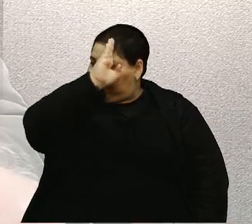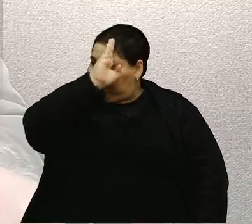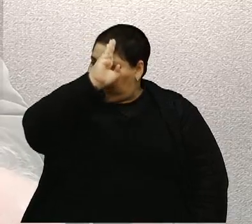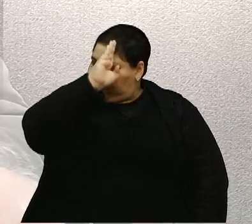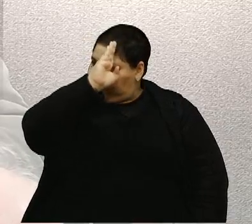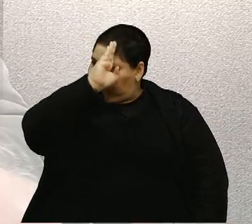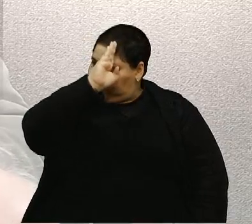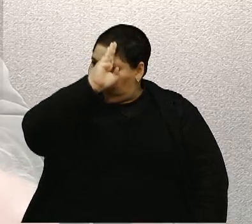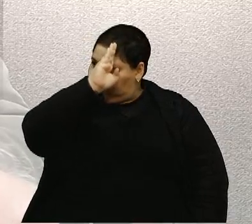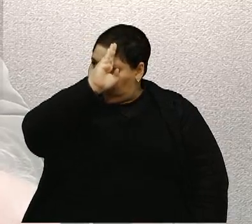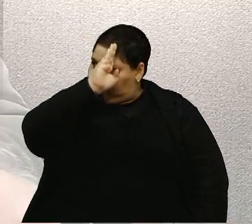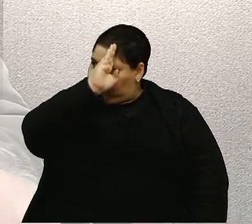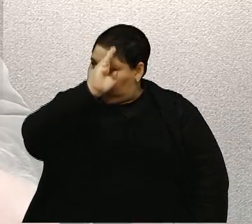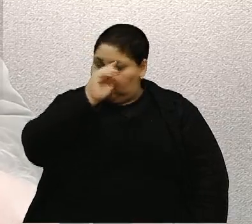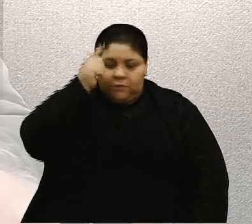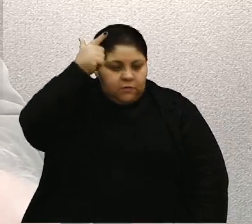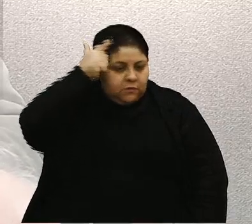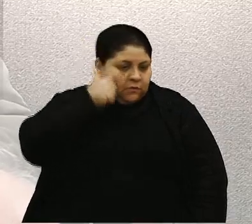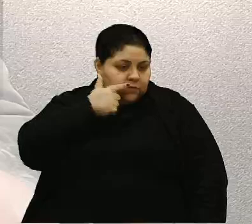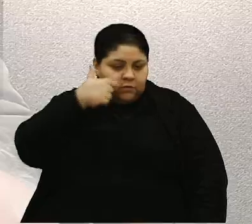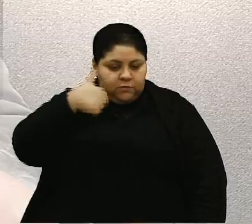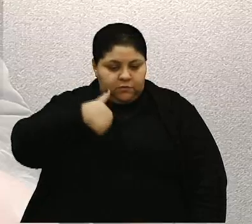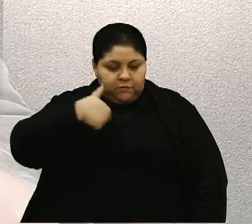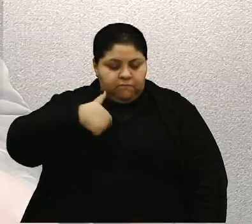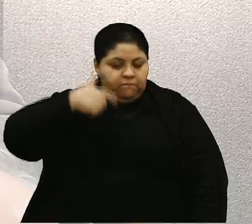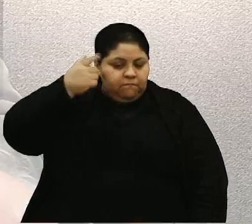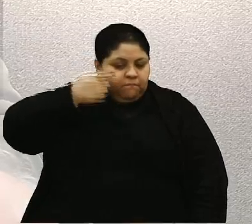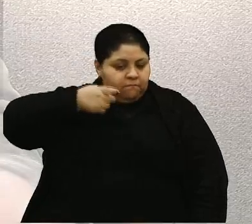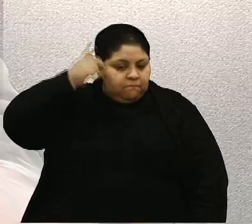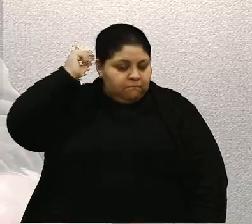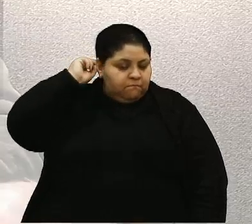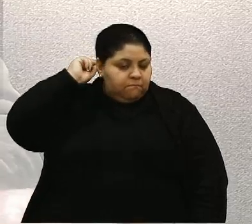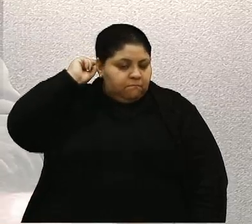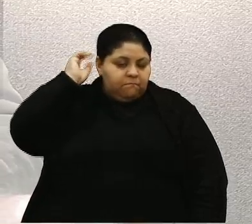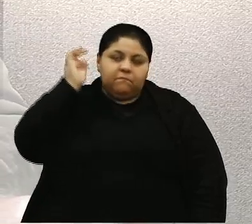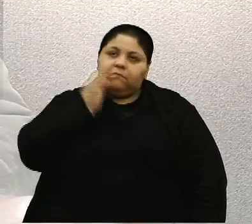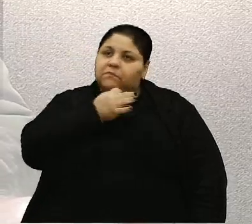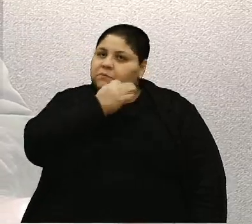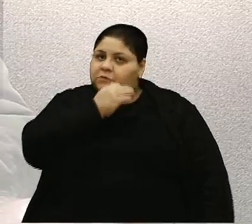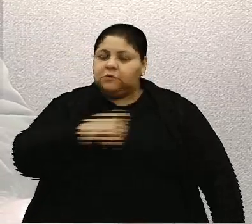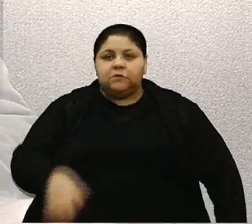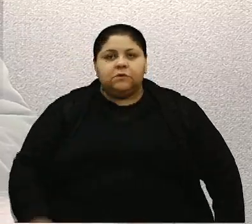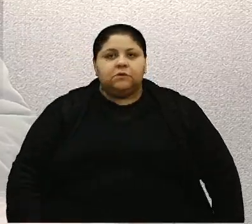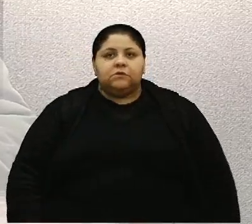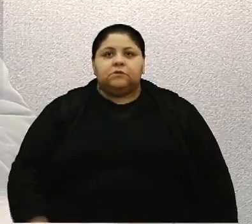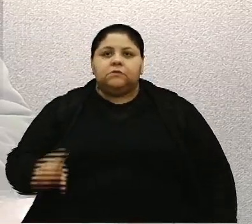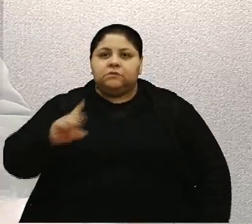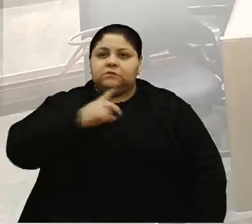vereador Lucas Caranhato, este vereador Lucas Gil e vereadora Tatiane Friço. Era isso, presidente. Obrigado.